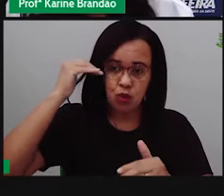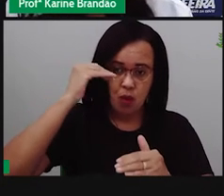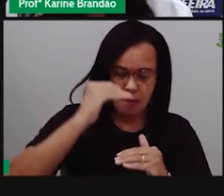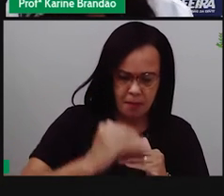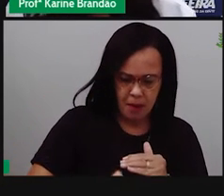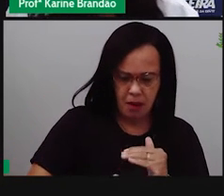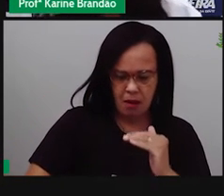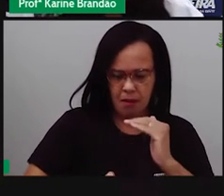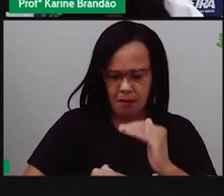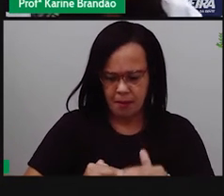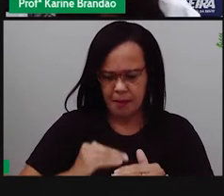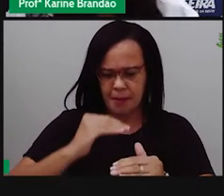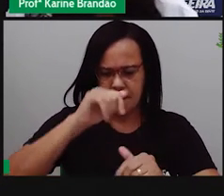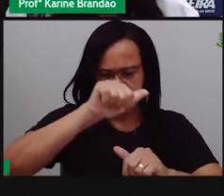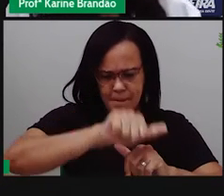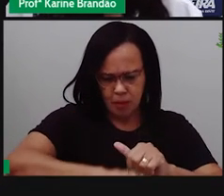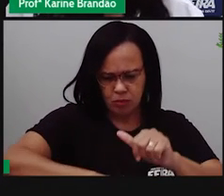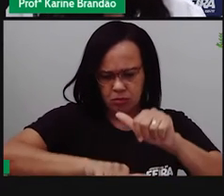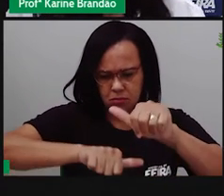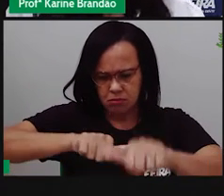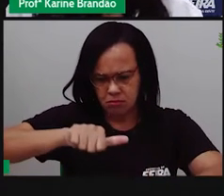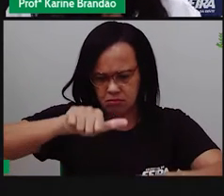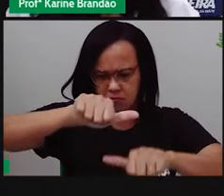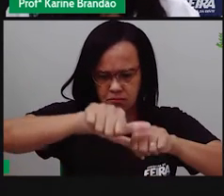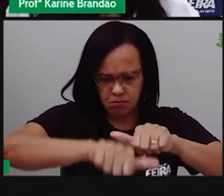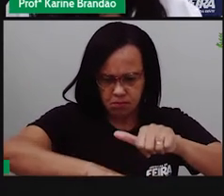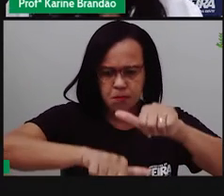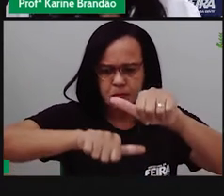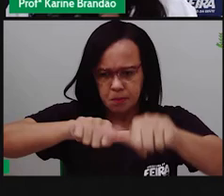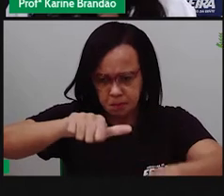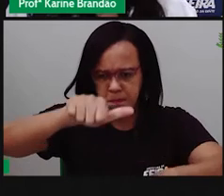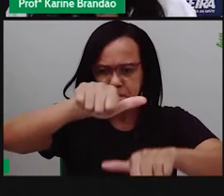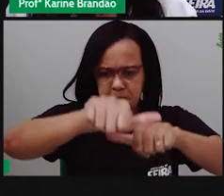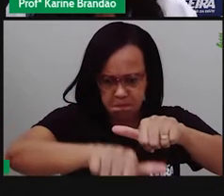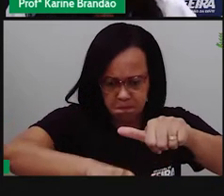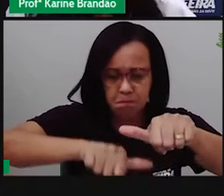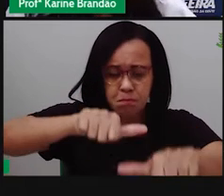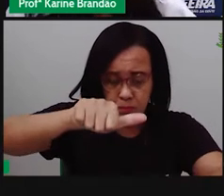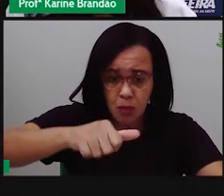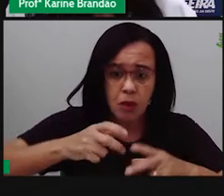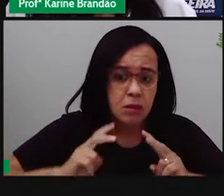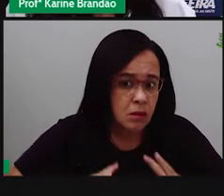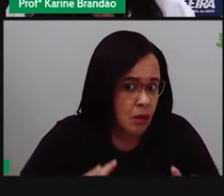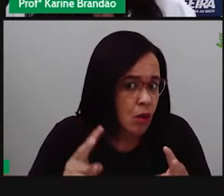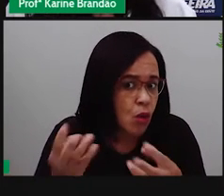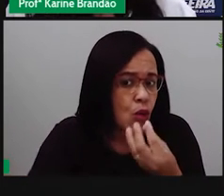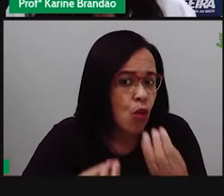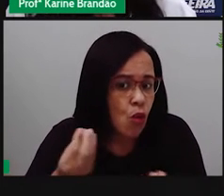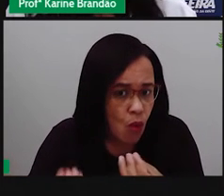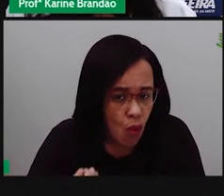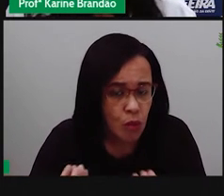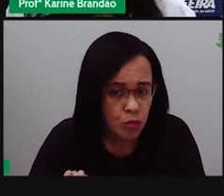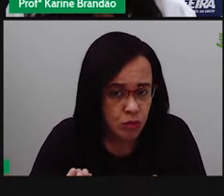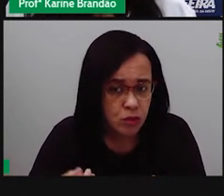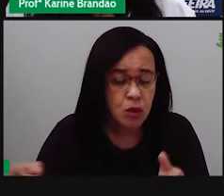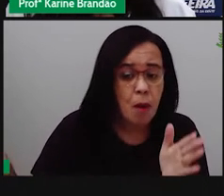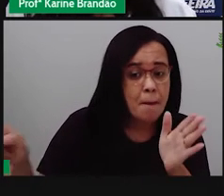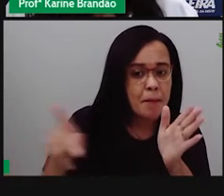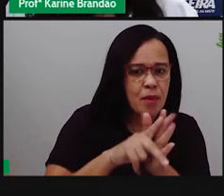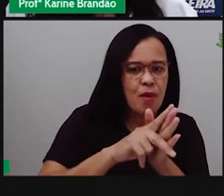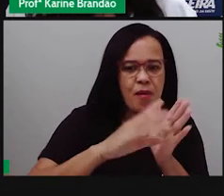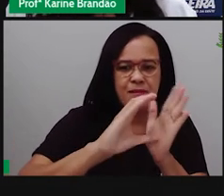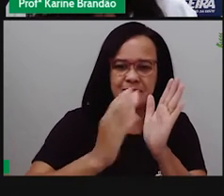Lembra do descender? Vem de descendentes. Então, os filhos, eles vão cuidar características dos seus pais,